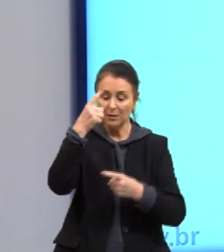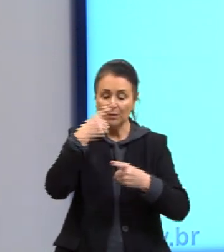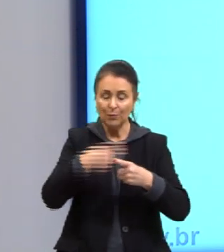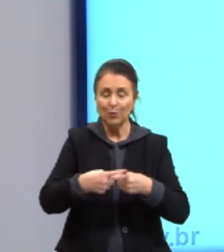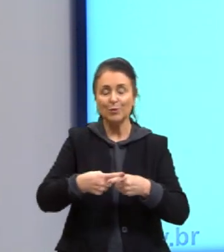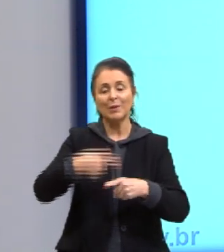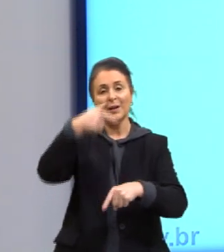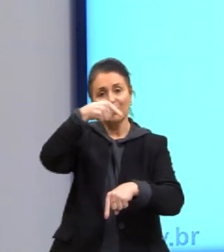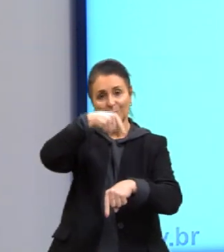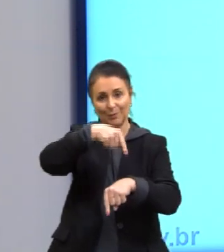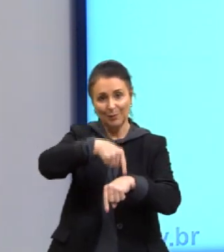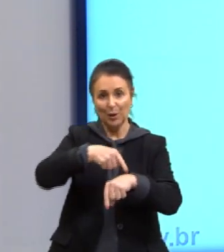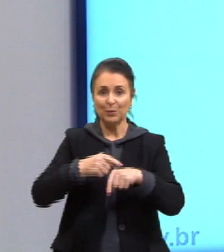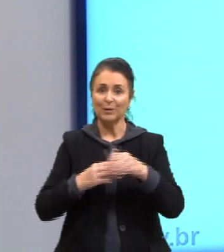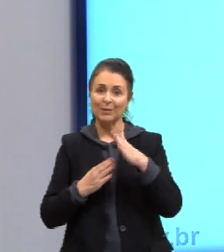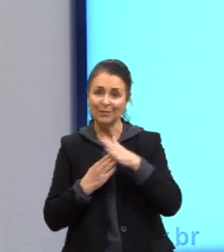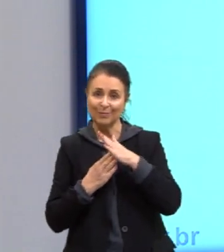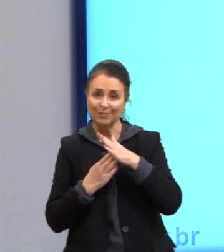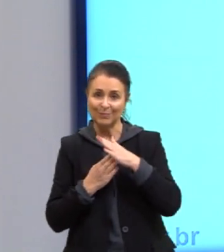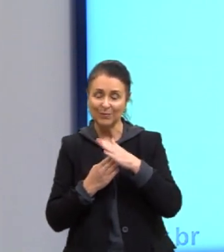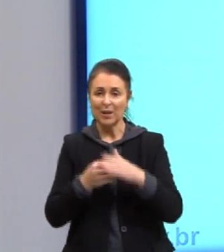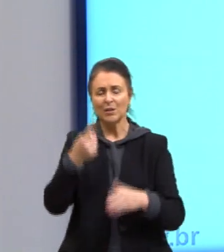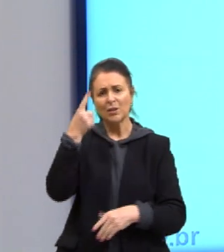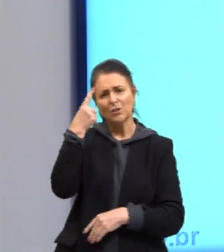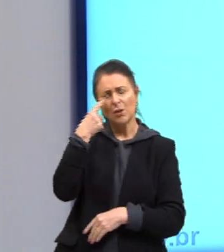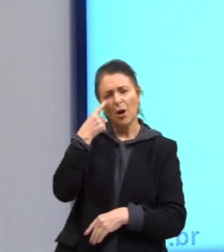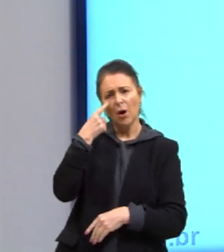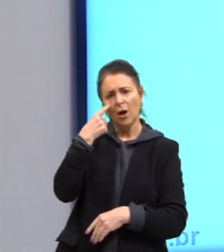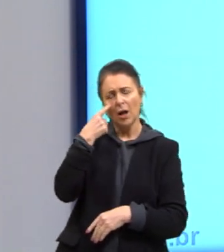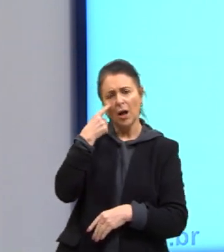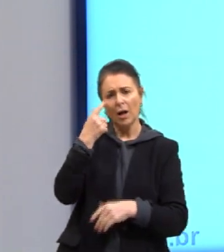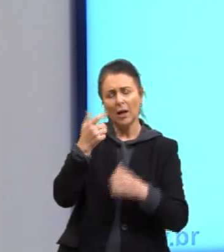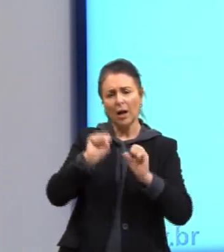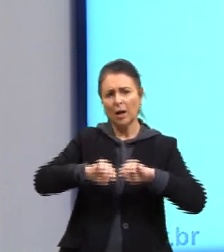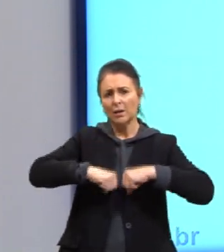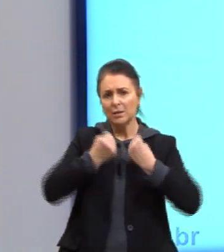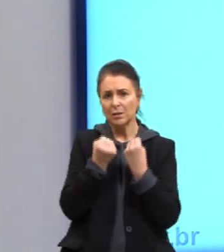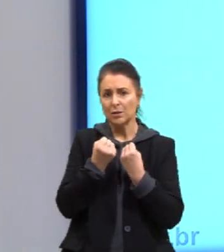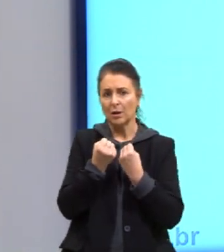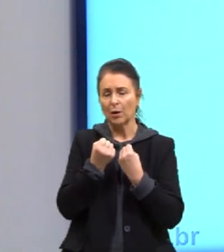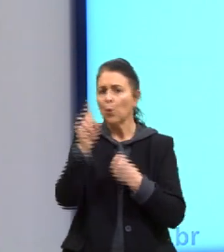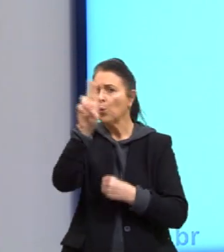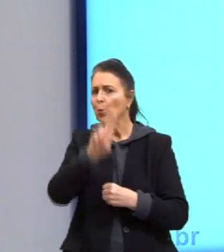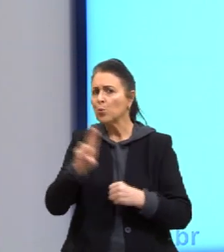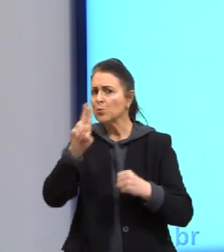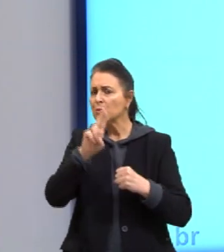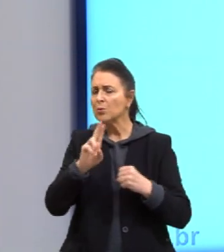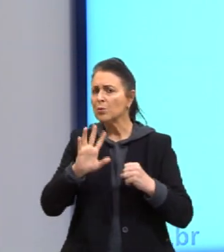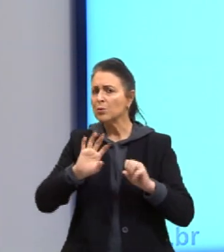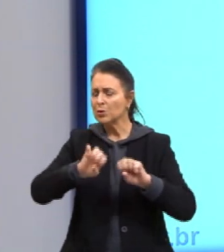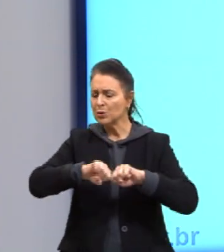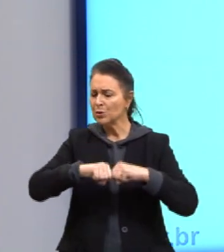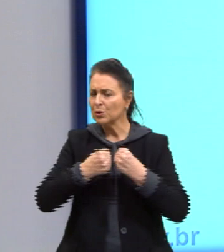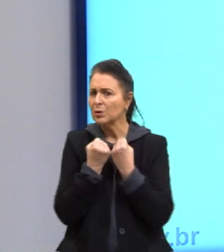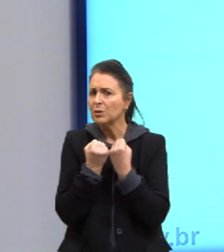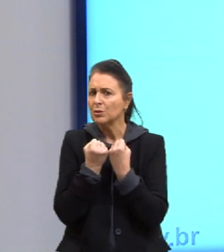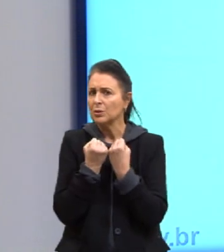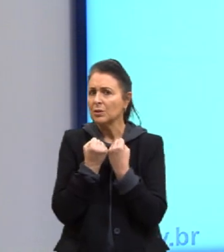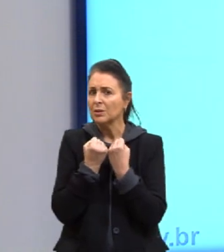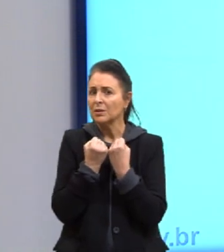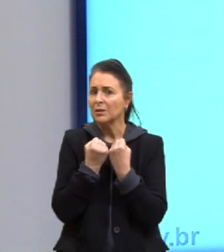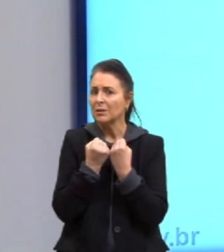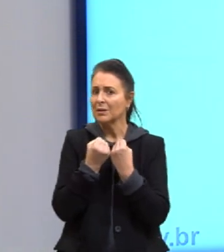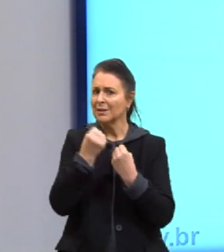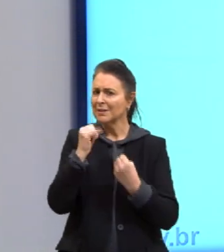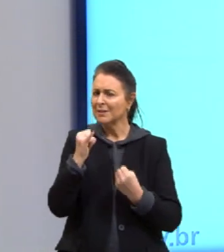E aqui a gente vê a energia. Mas vejam, consumo de energia. O que é isso, gente? Se a gente prestar